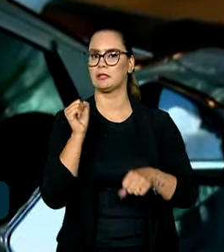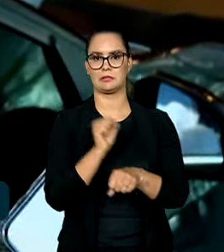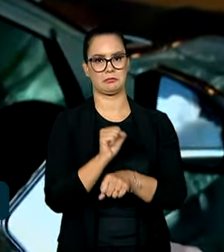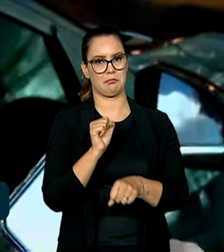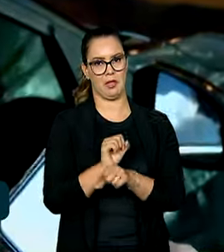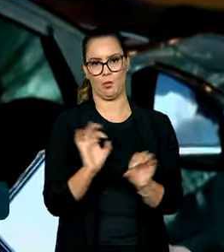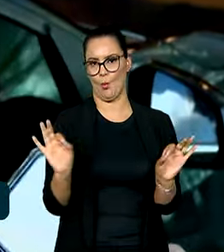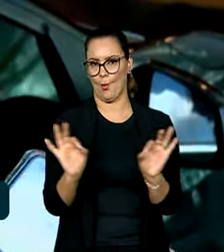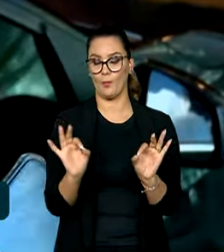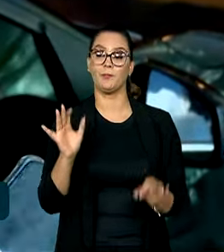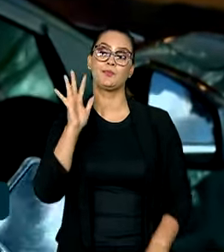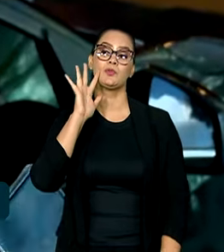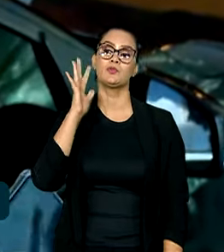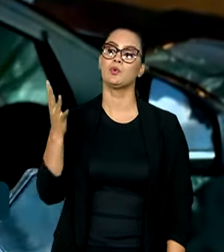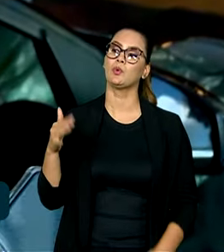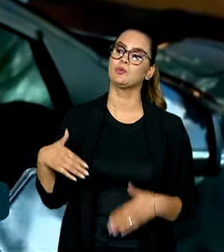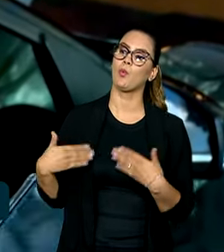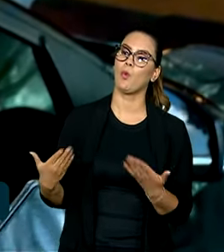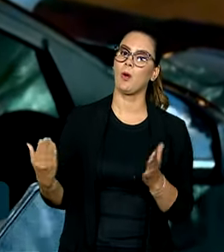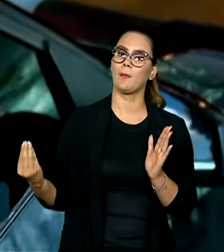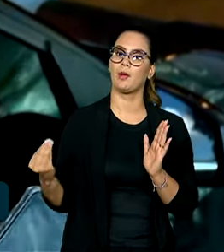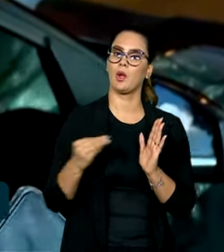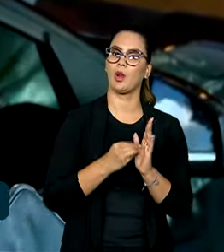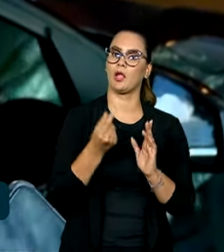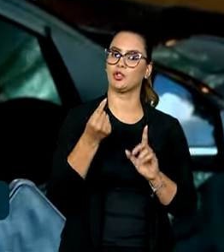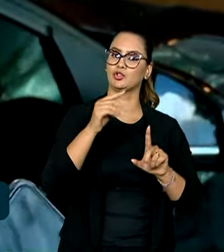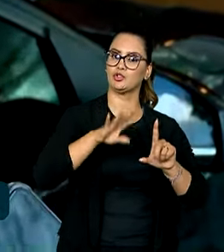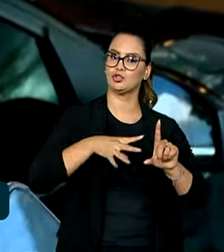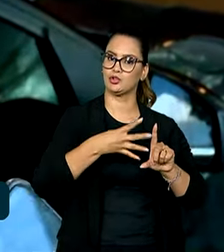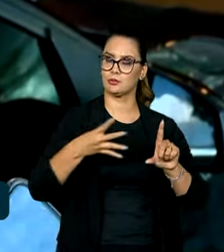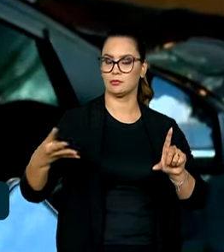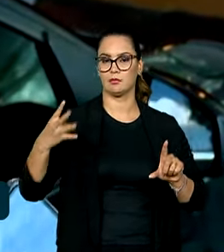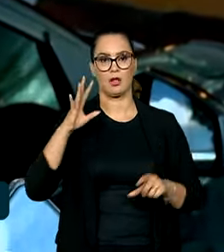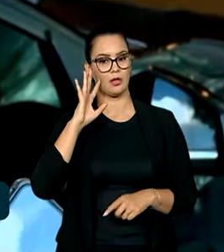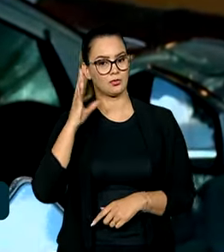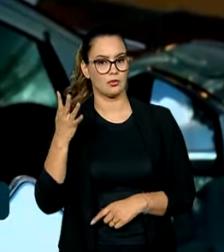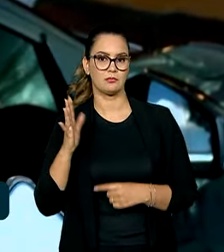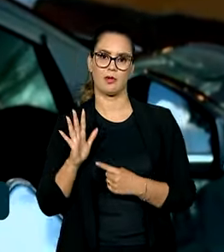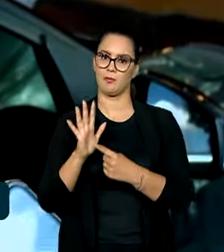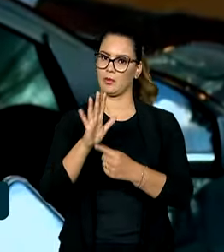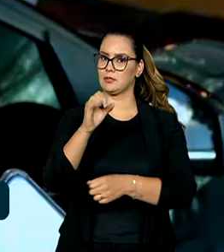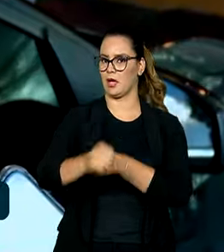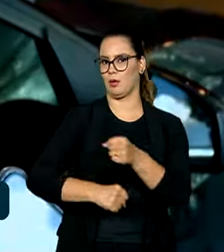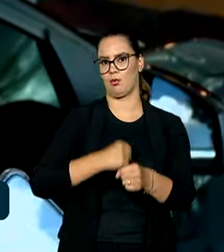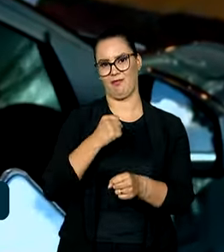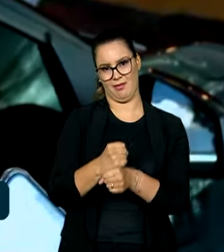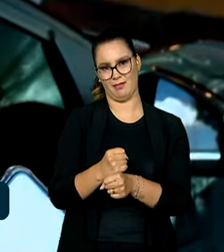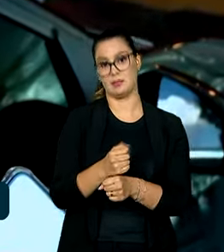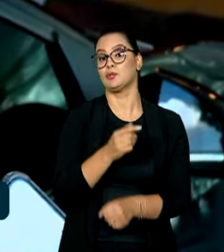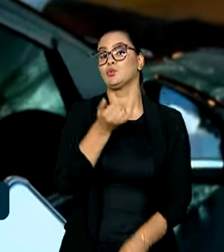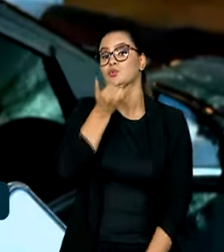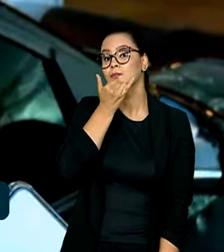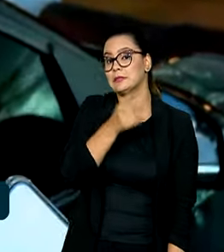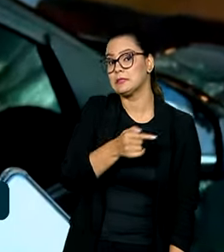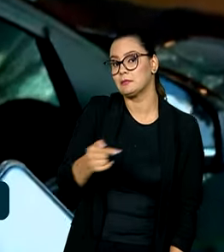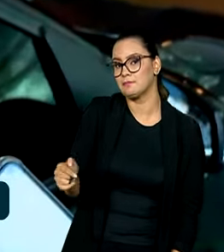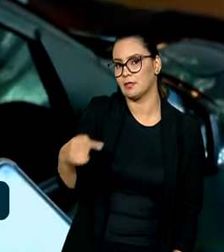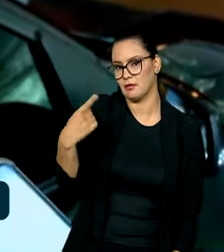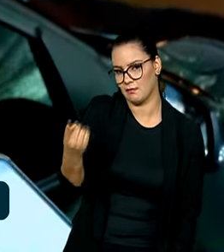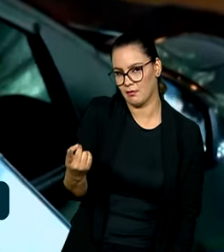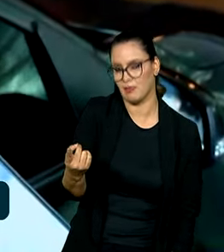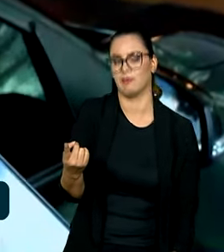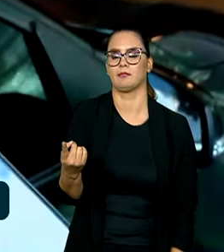Então qual vai ser a solução para colocar no orçamento? A solução é nós vamos apresentar no ano que vem, na semana que vem. Nós queremos